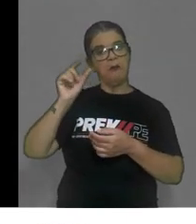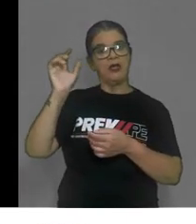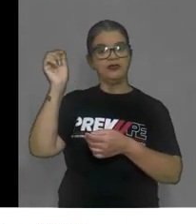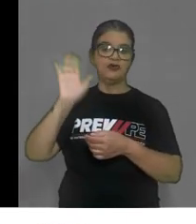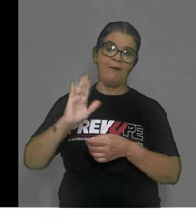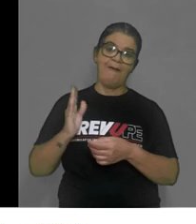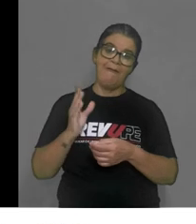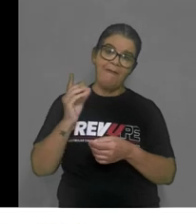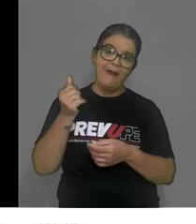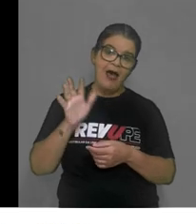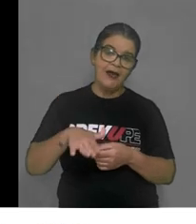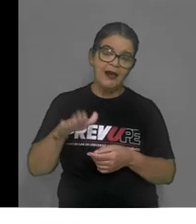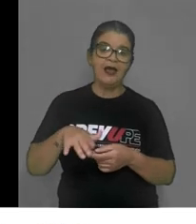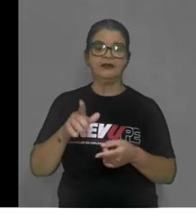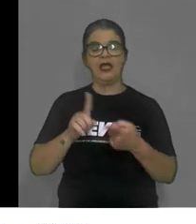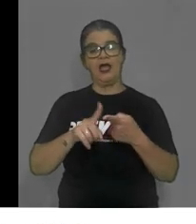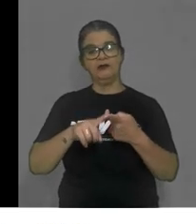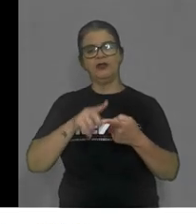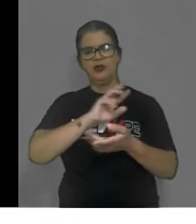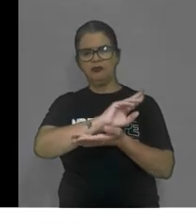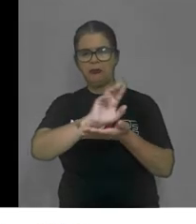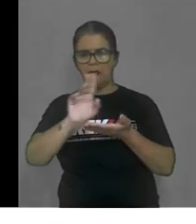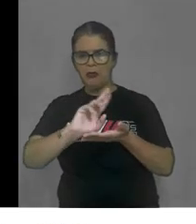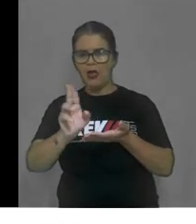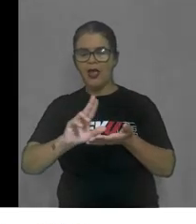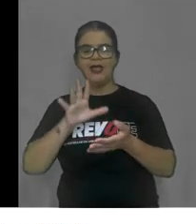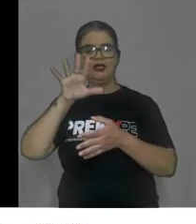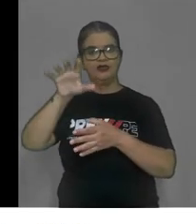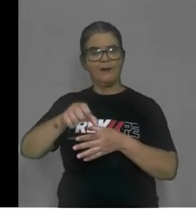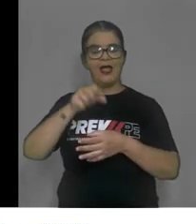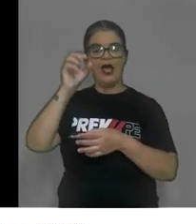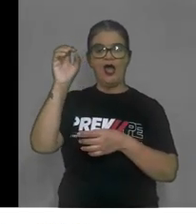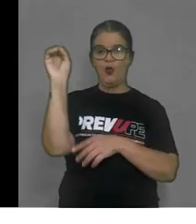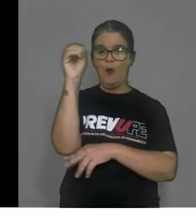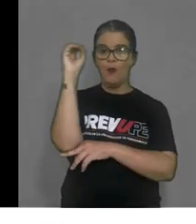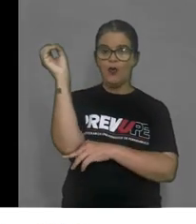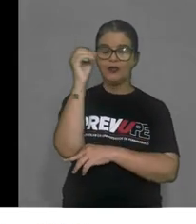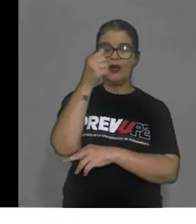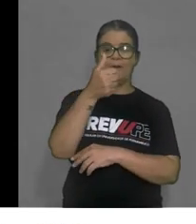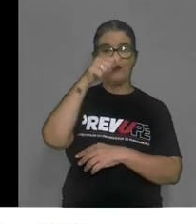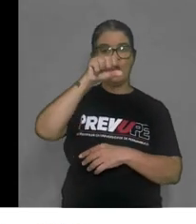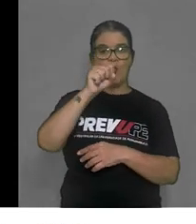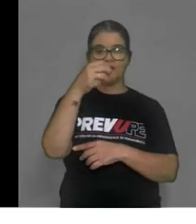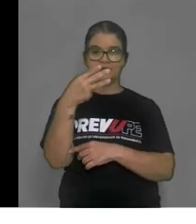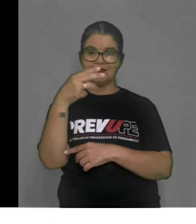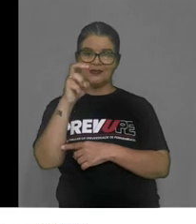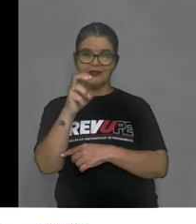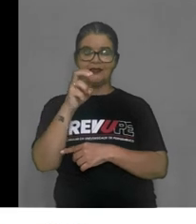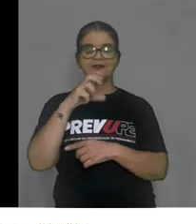outros, eles tomaram Porto Alegre em 1835. No ano seguinte,